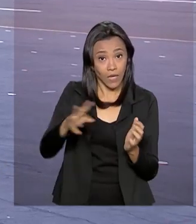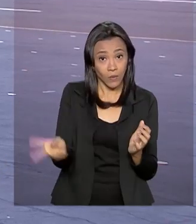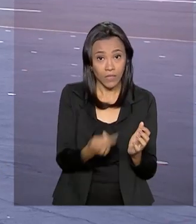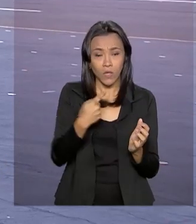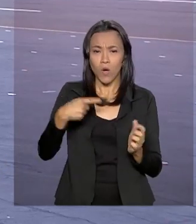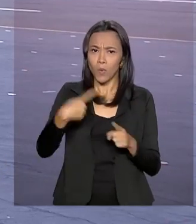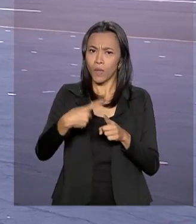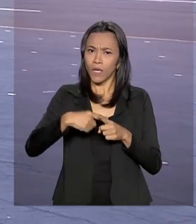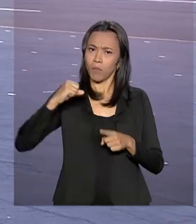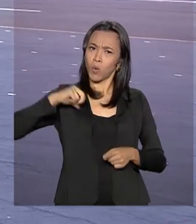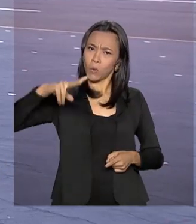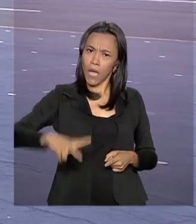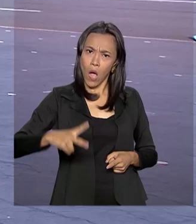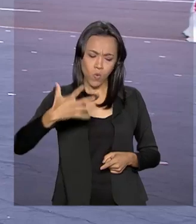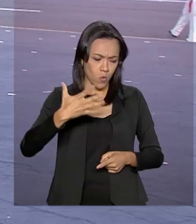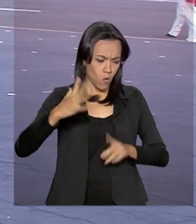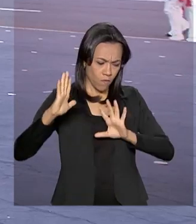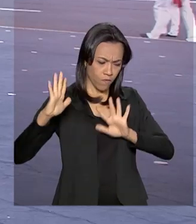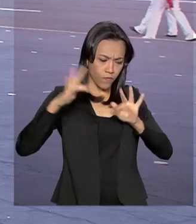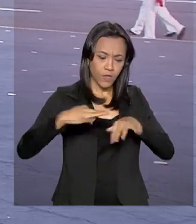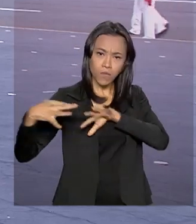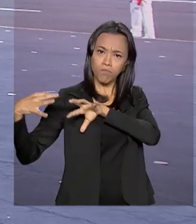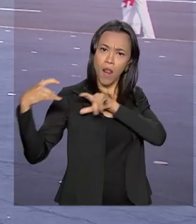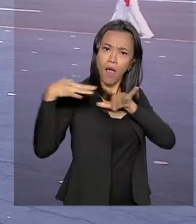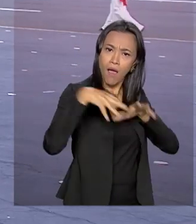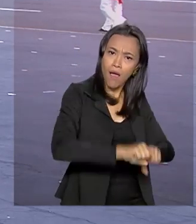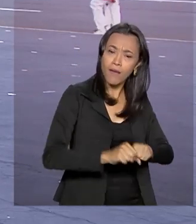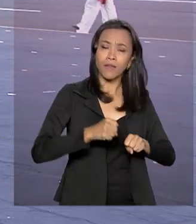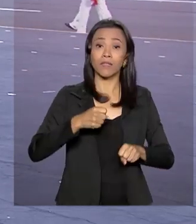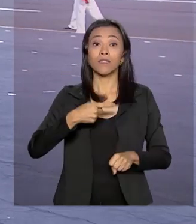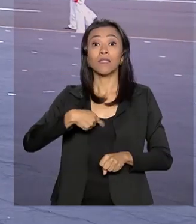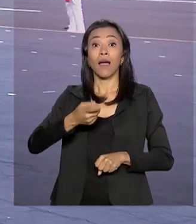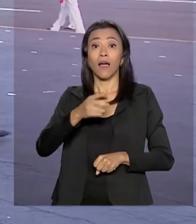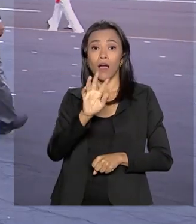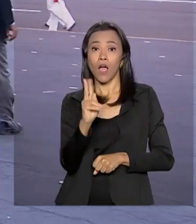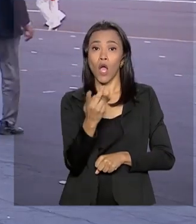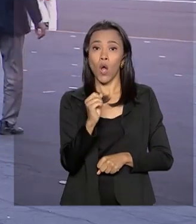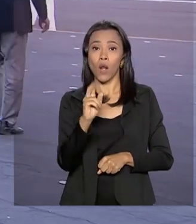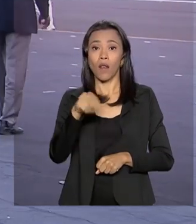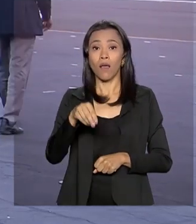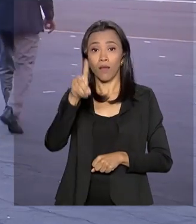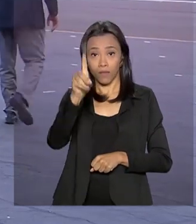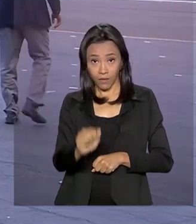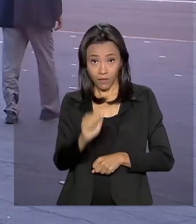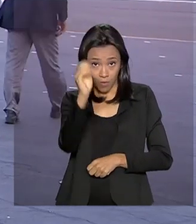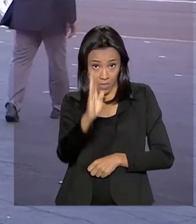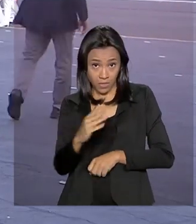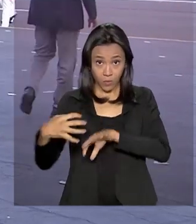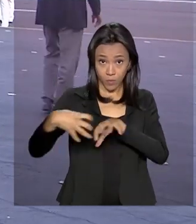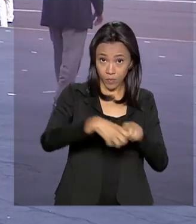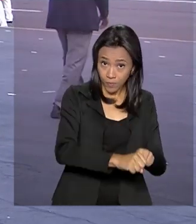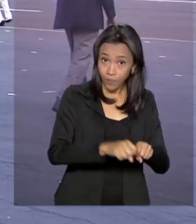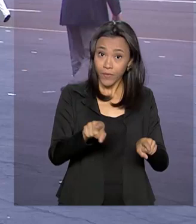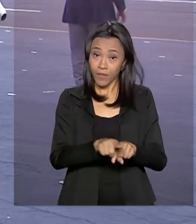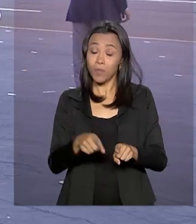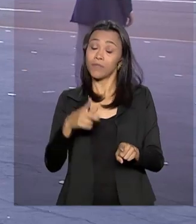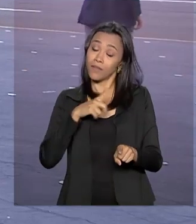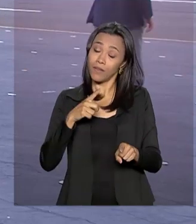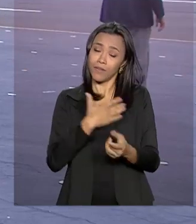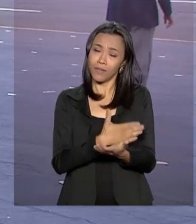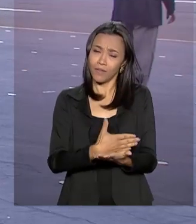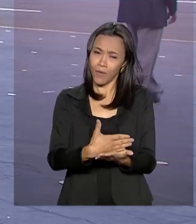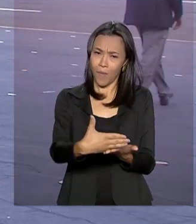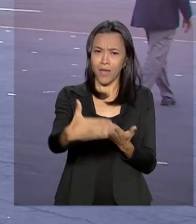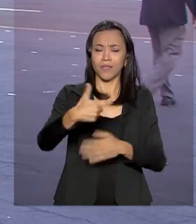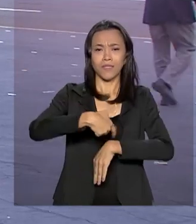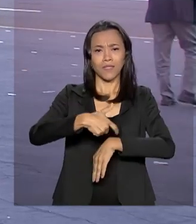portuguesa pôs fim à invasão holandesa no Brasil e marcou a criação do Exército Nacional. A cerimônia de comemoração começa logo